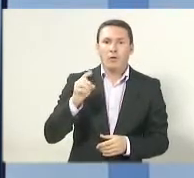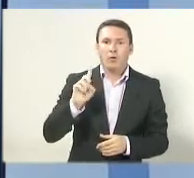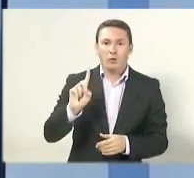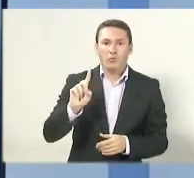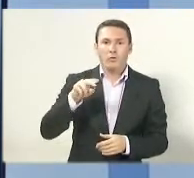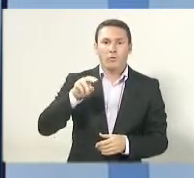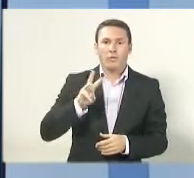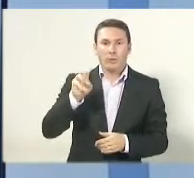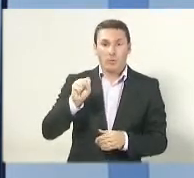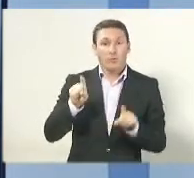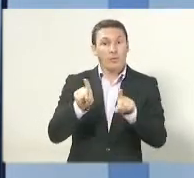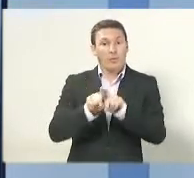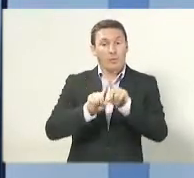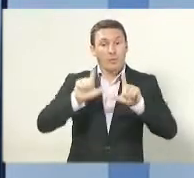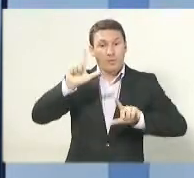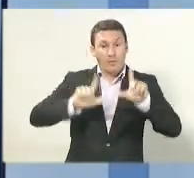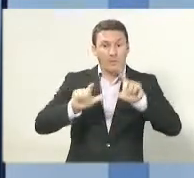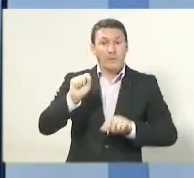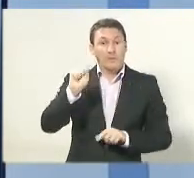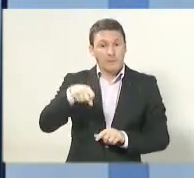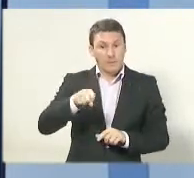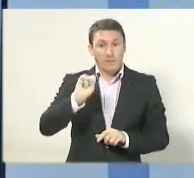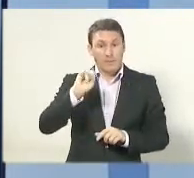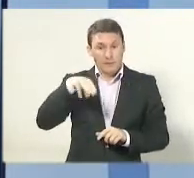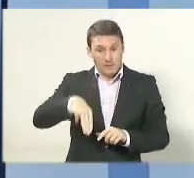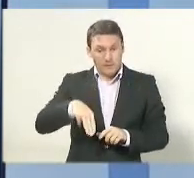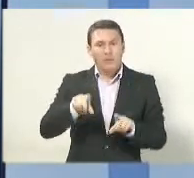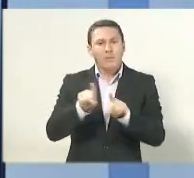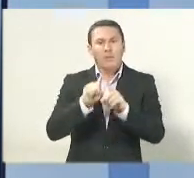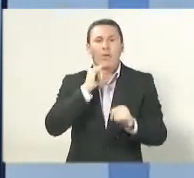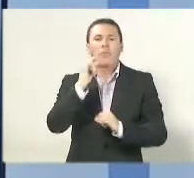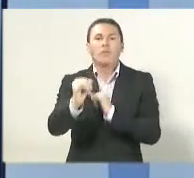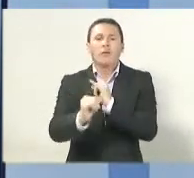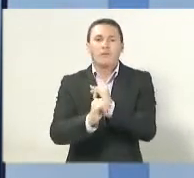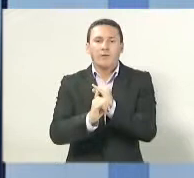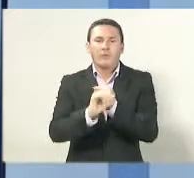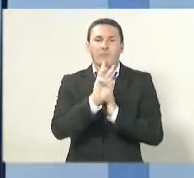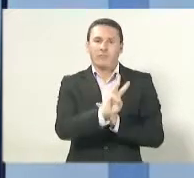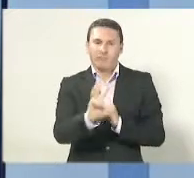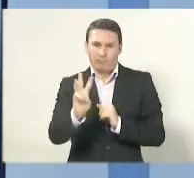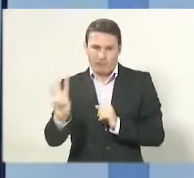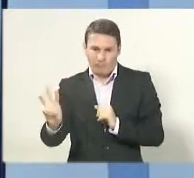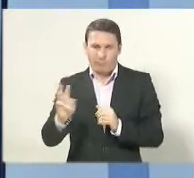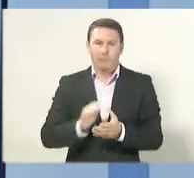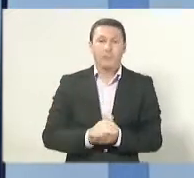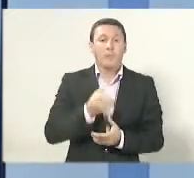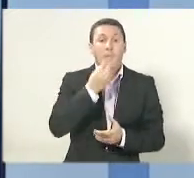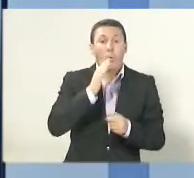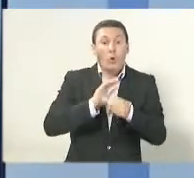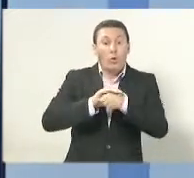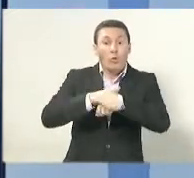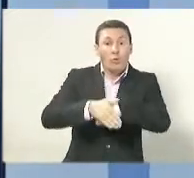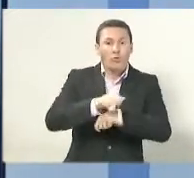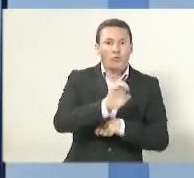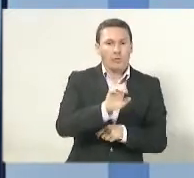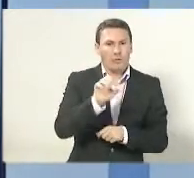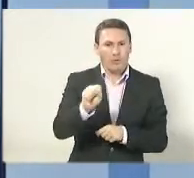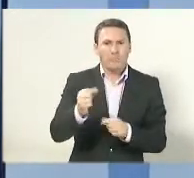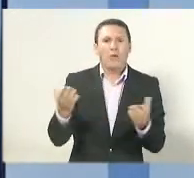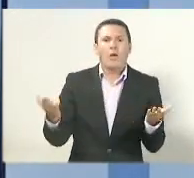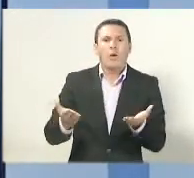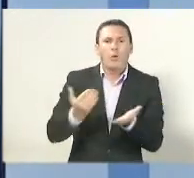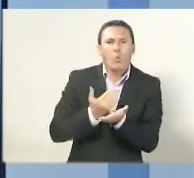Sim Notícias. Boa noite Espírito Santo, está começando o debate eleitoral na Record News Espírito Santo.